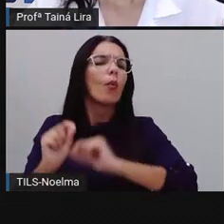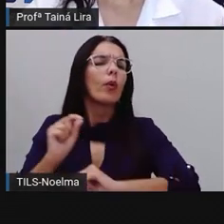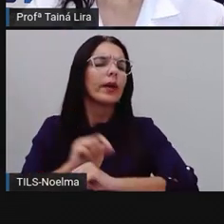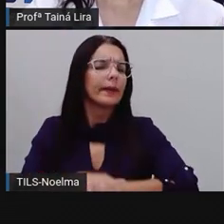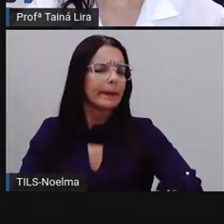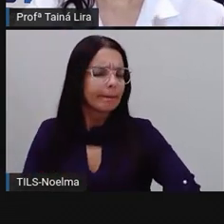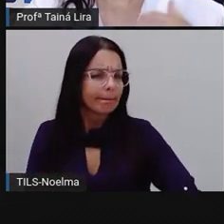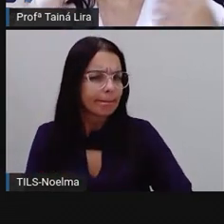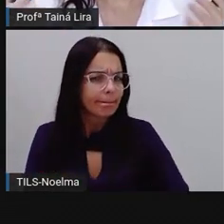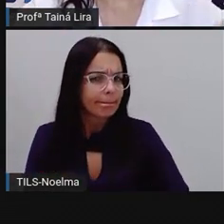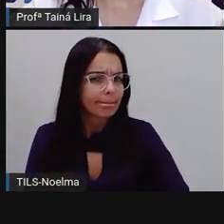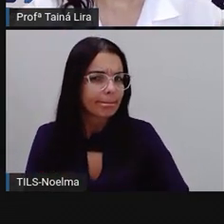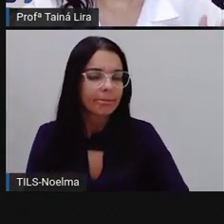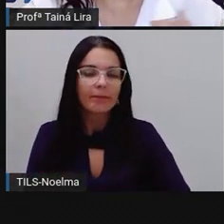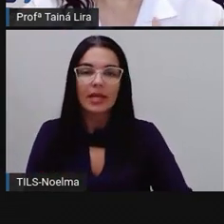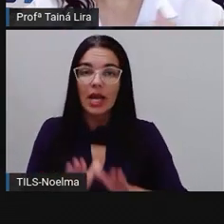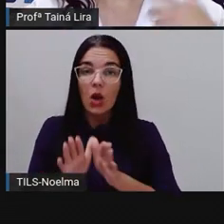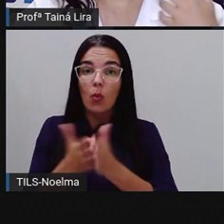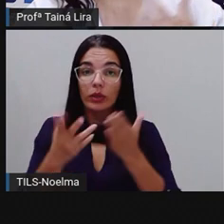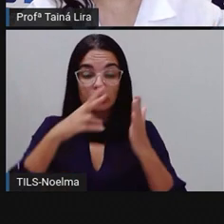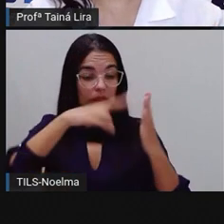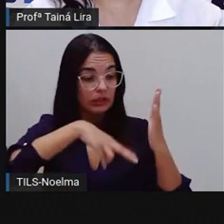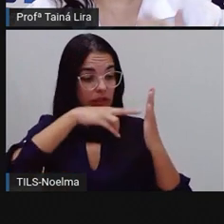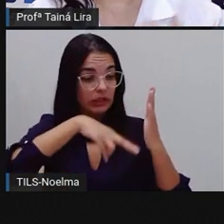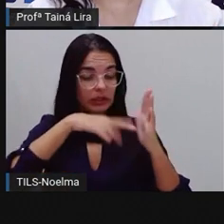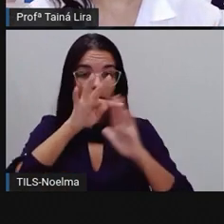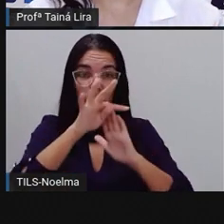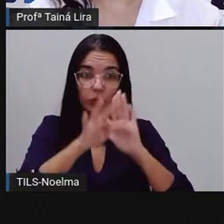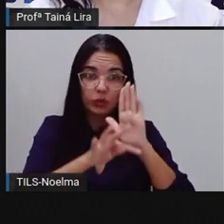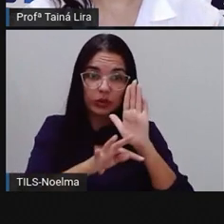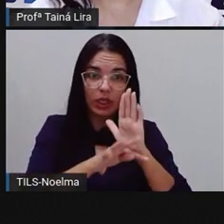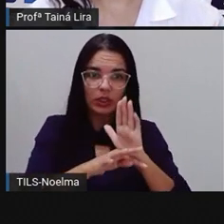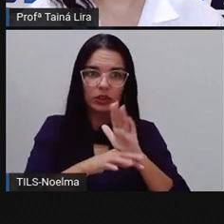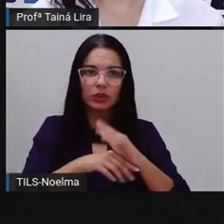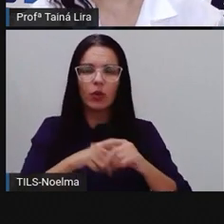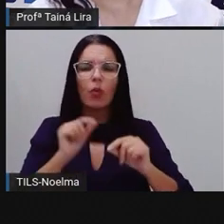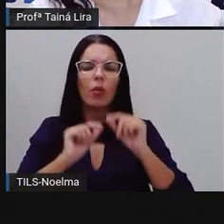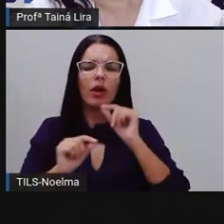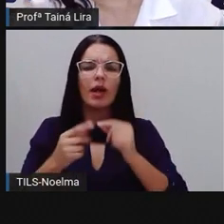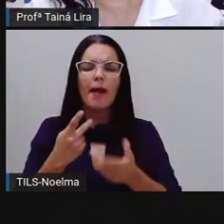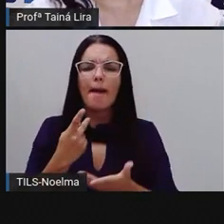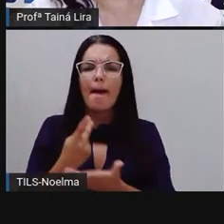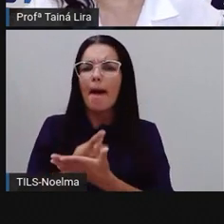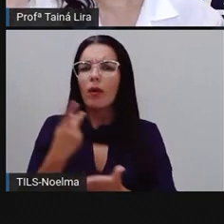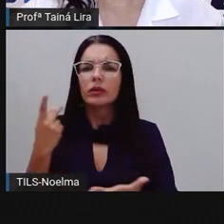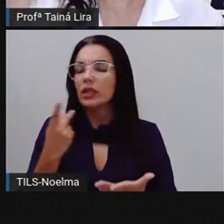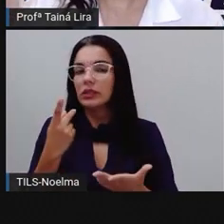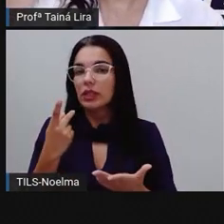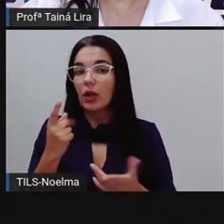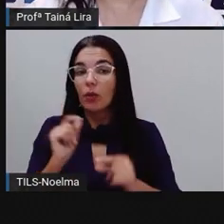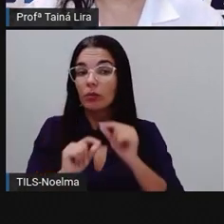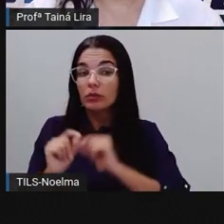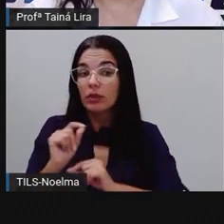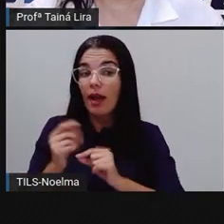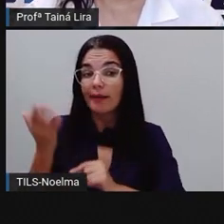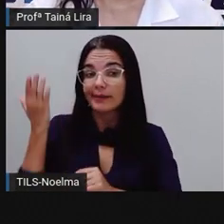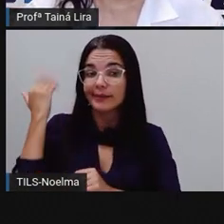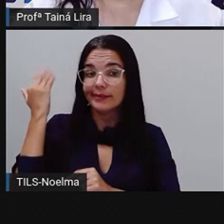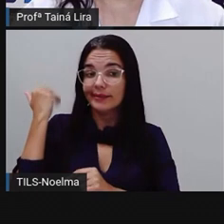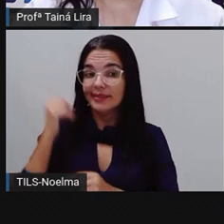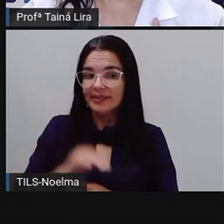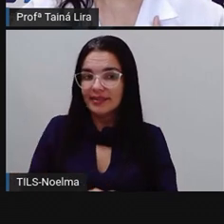a gente vê que toda essa situação de ter uma corrida é provocada, né, por algo que acontecia antes.